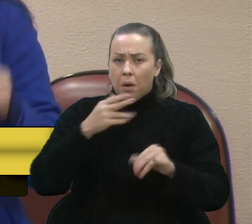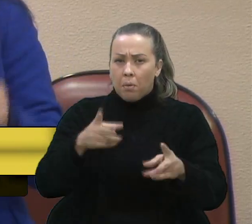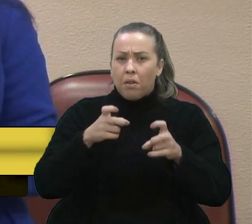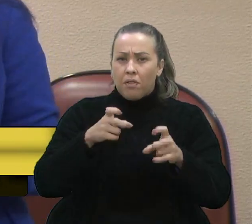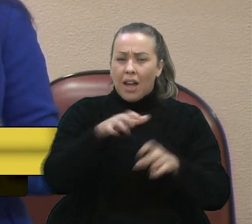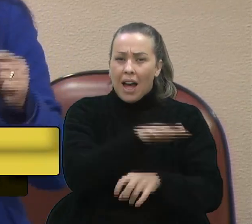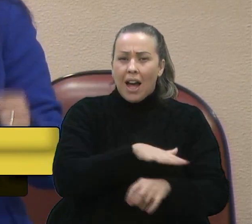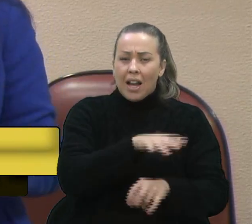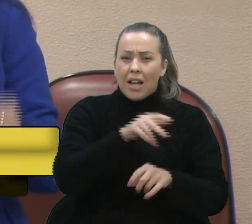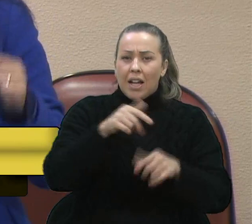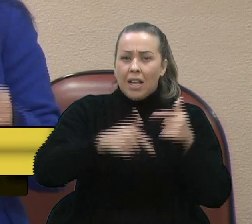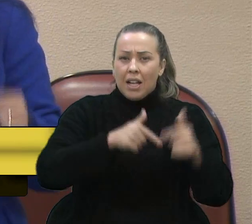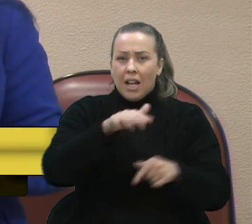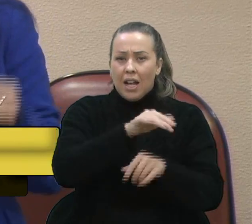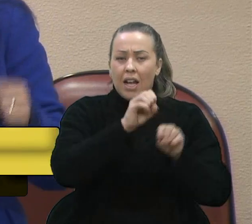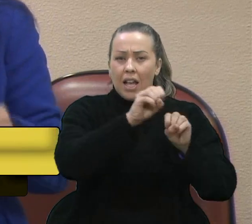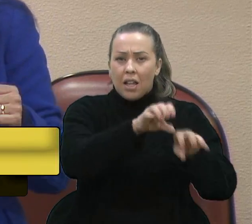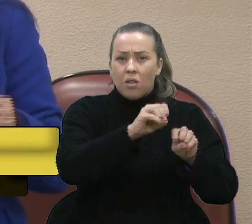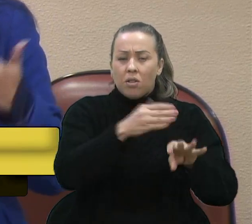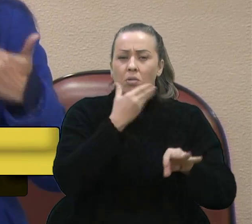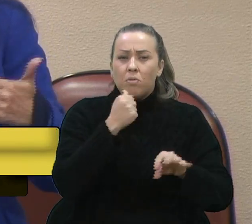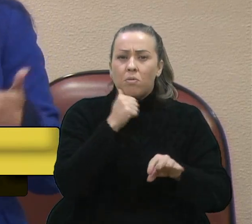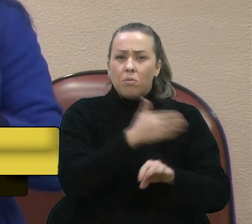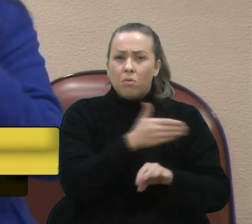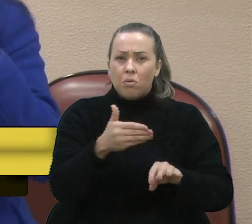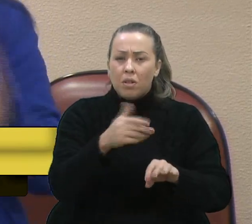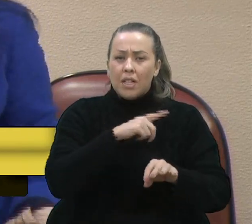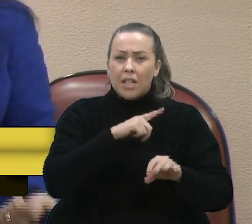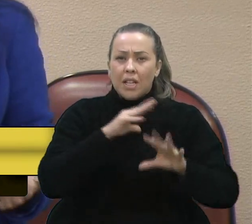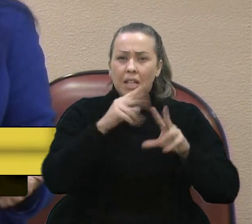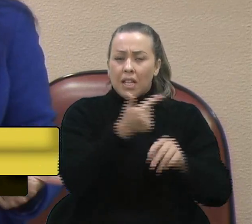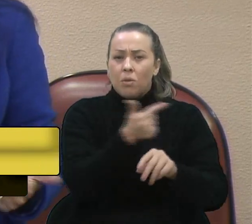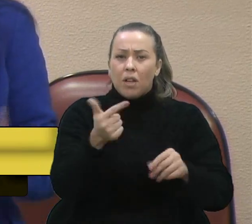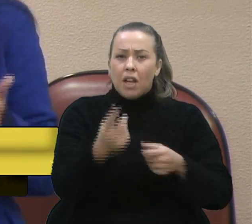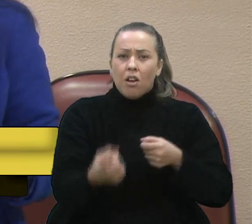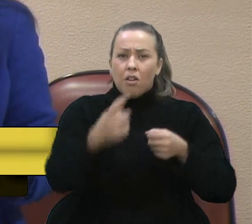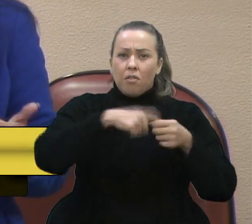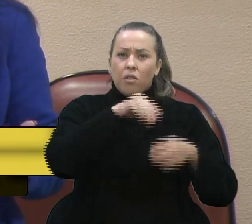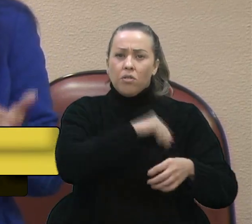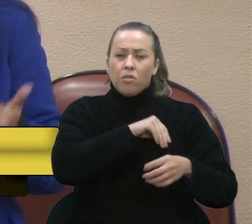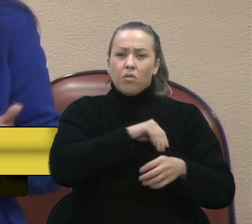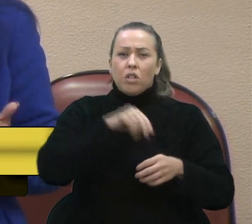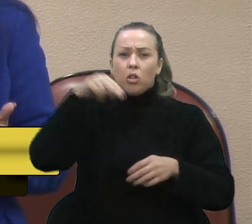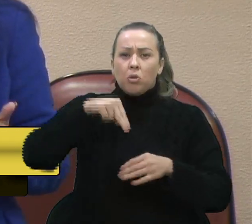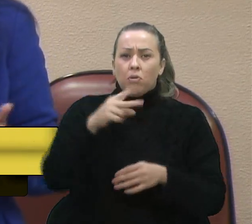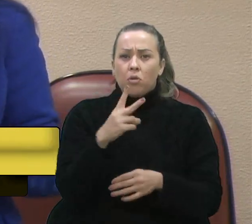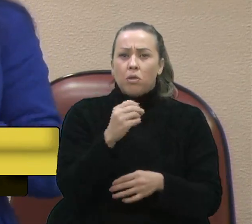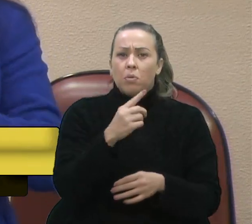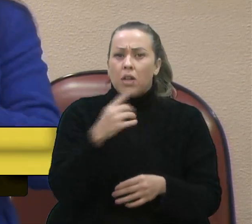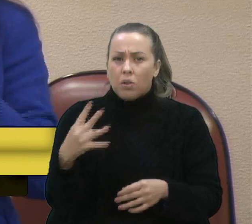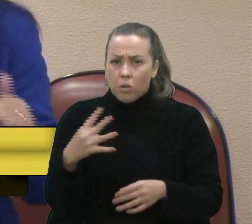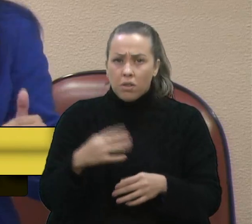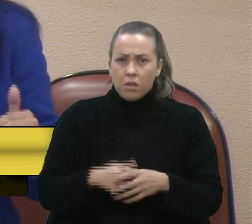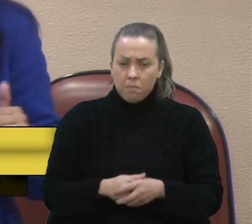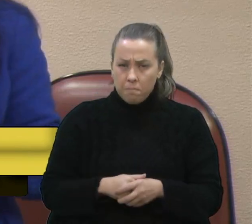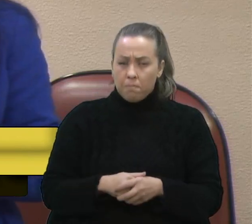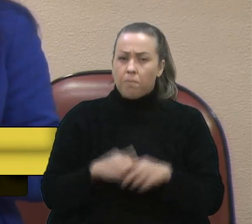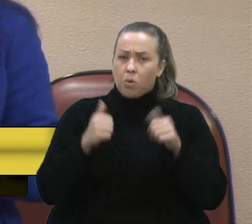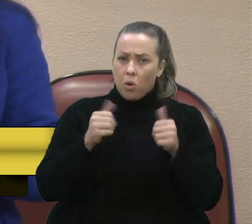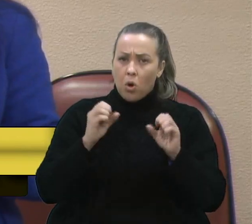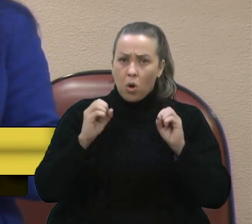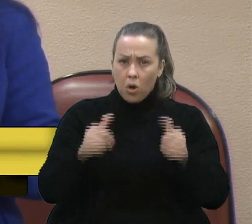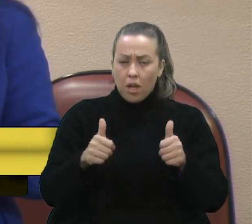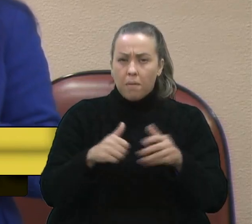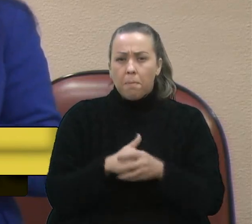trabalhadores e trabalhadoras da educação amarga um intenso processo de empobrecimento sem qualquer reposição salarial desde novembro de 2014. Concordo